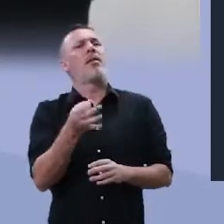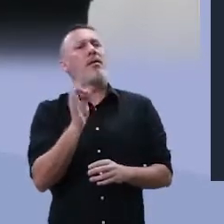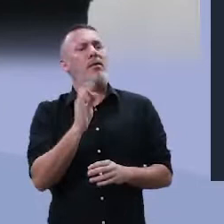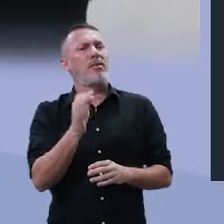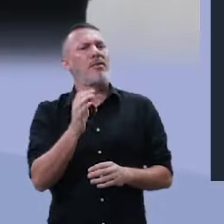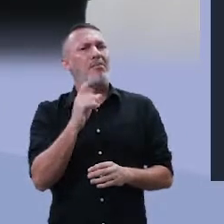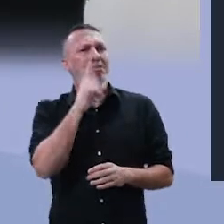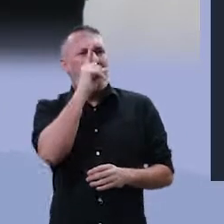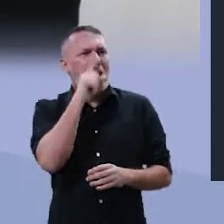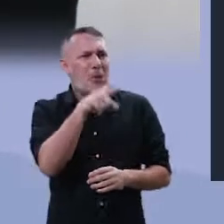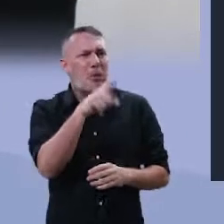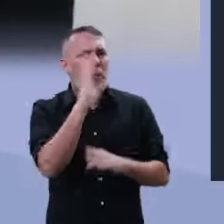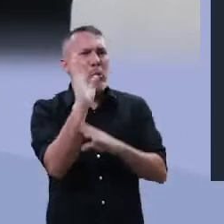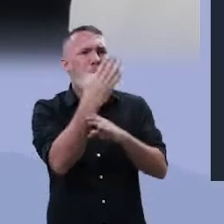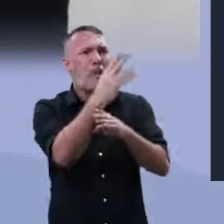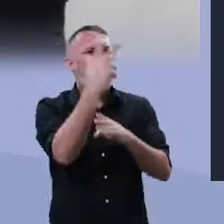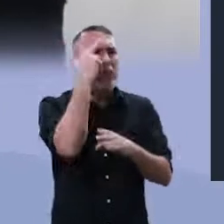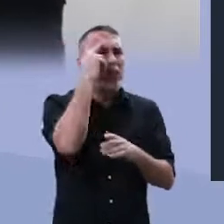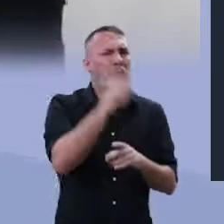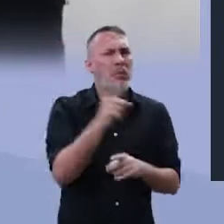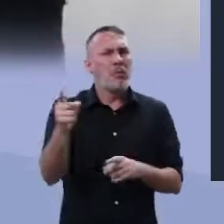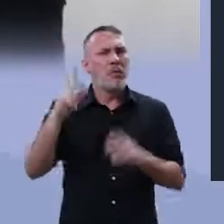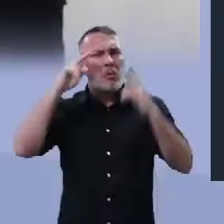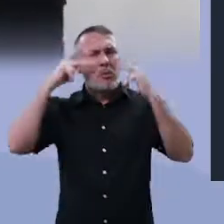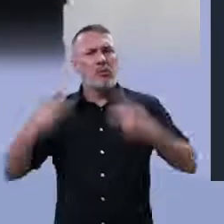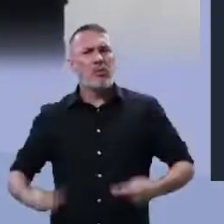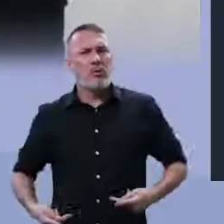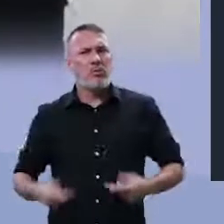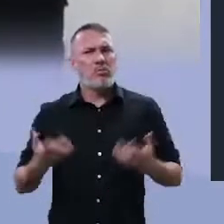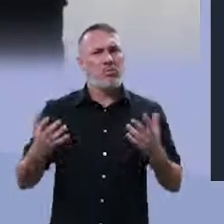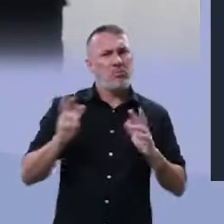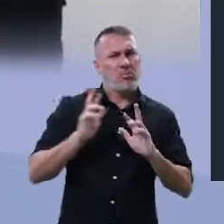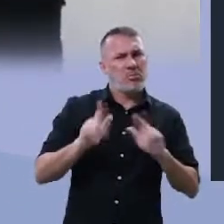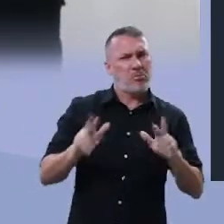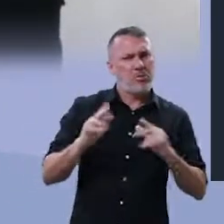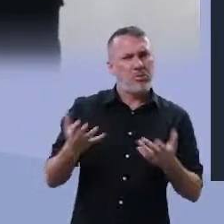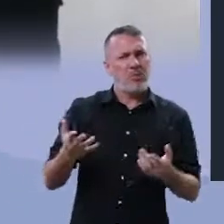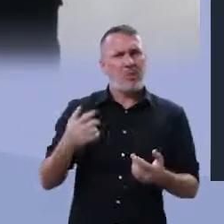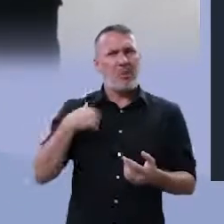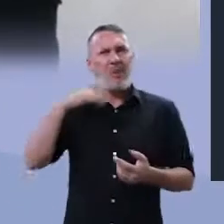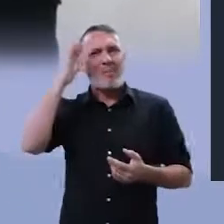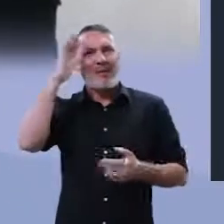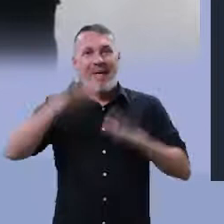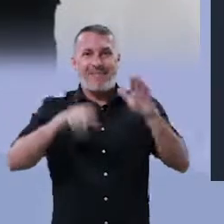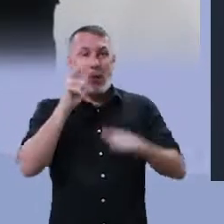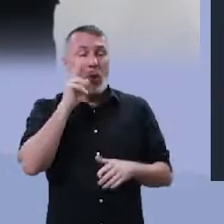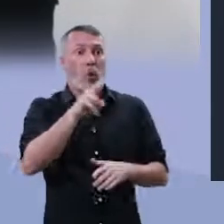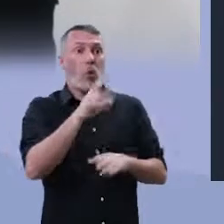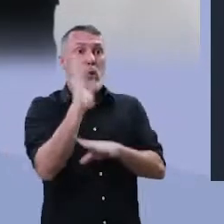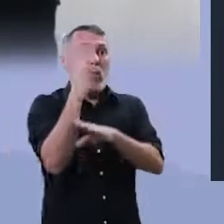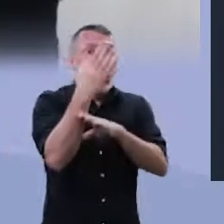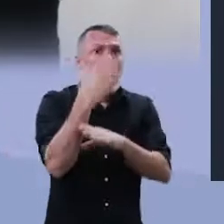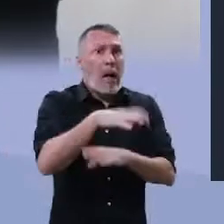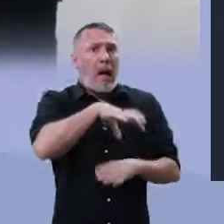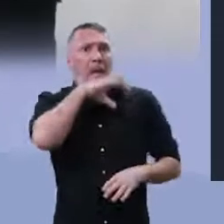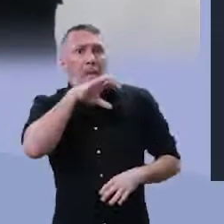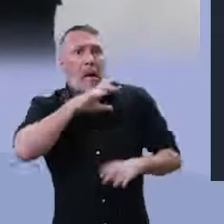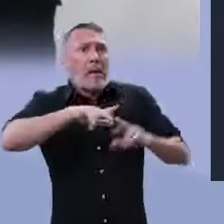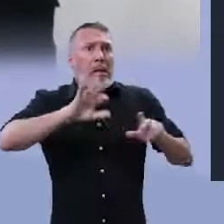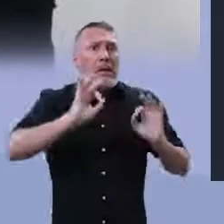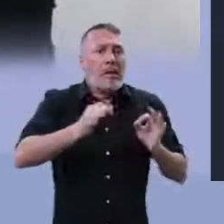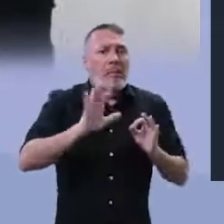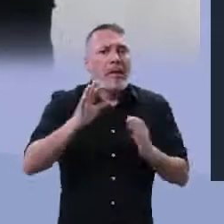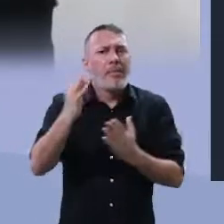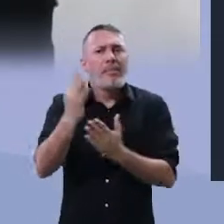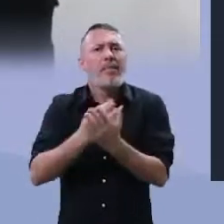trazer à pessoa uma reflexão diferenciada e vai dizer não é bem isso que eu estava pensando. É um pouco